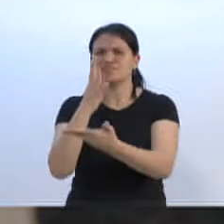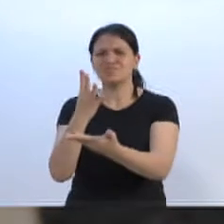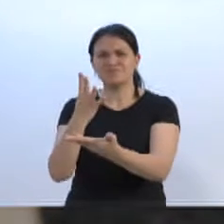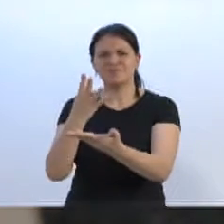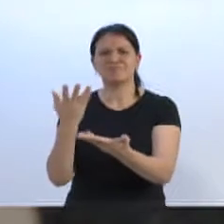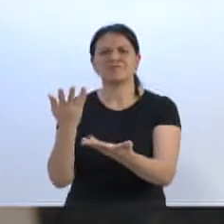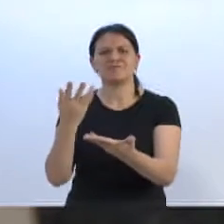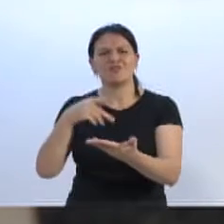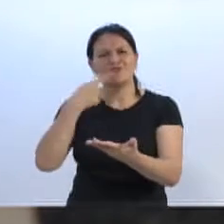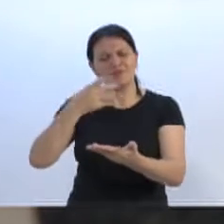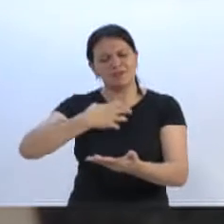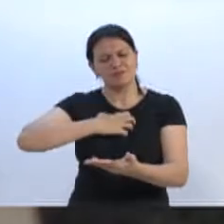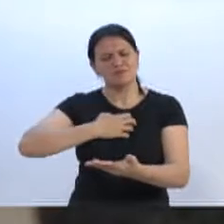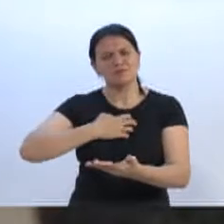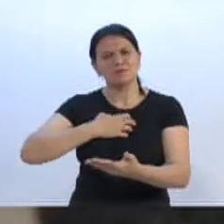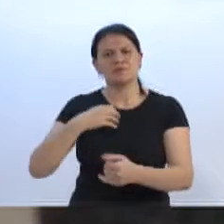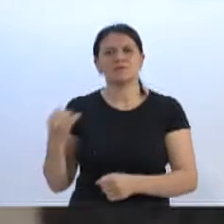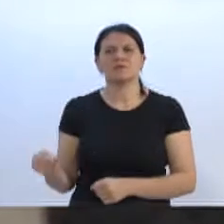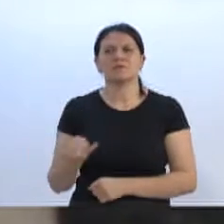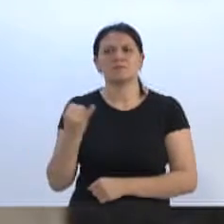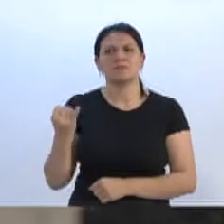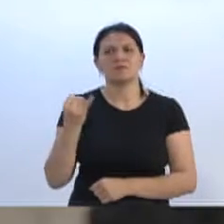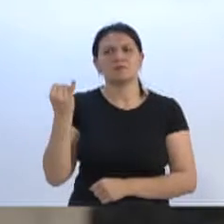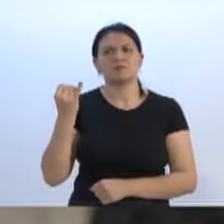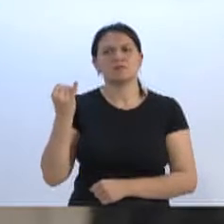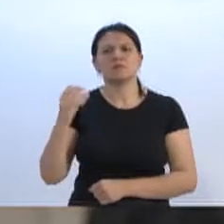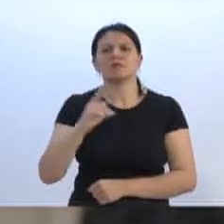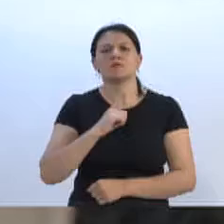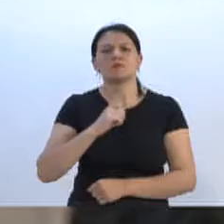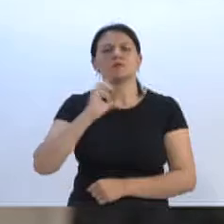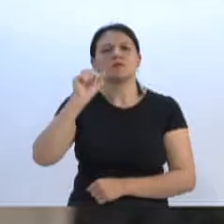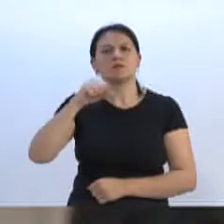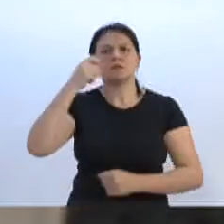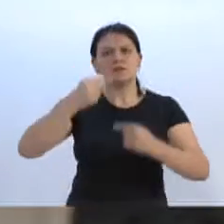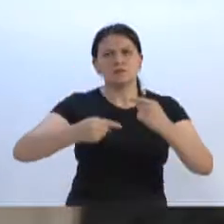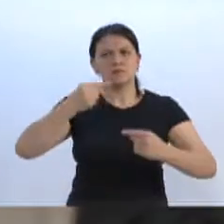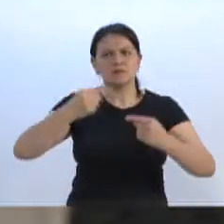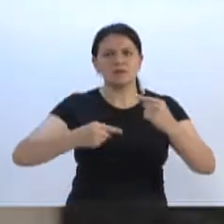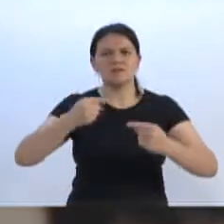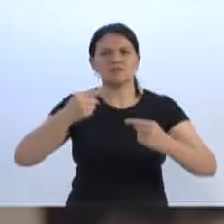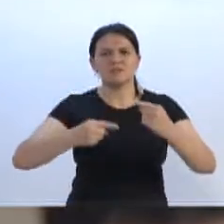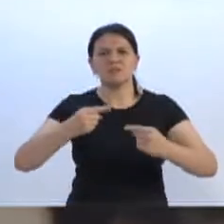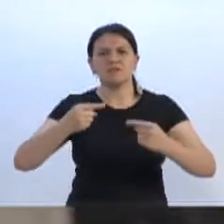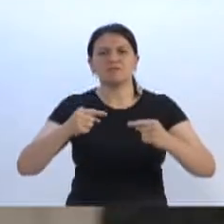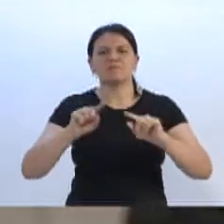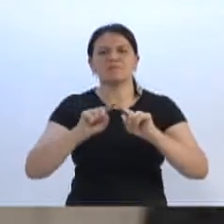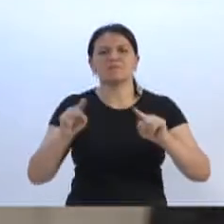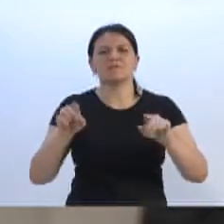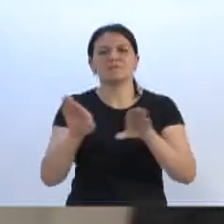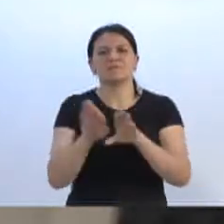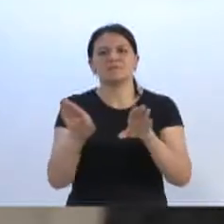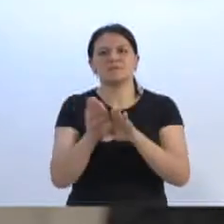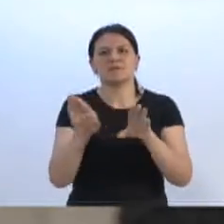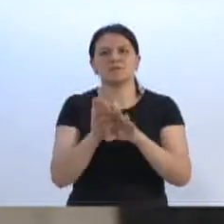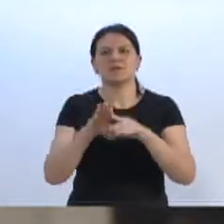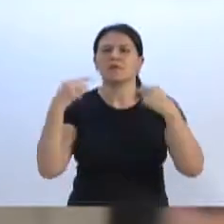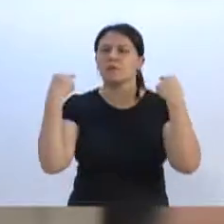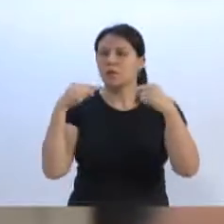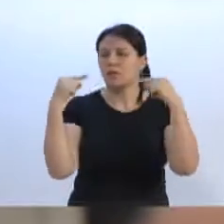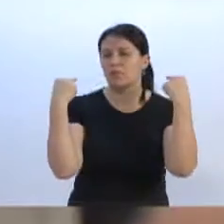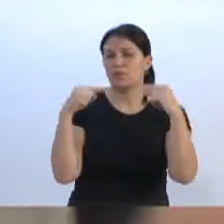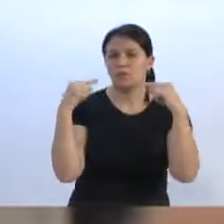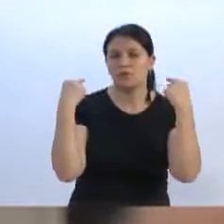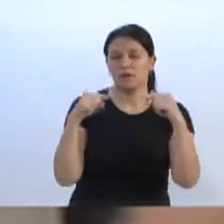se expressar, de falar aqui. E é importante que nós tenhamos aqui, sim, o debate, como o senhor disse, mas também não só a questão de um lado, de bater, bater, bater, bater,